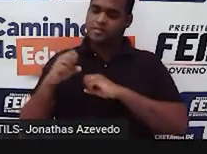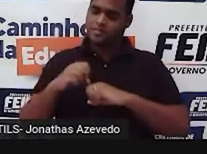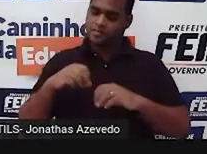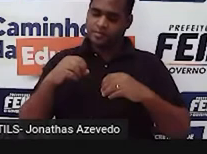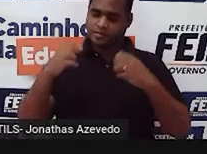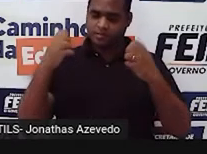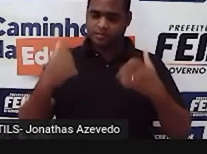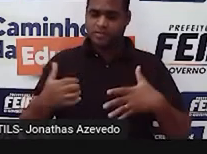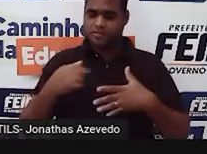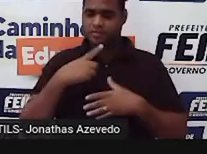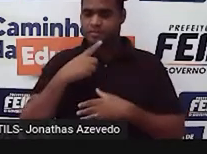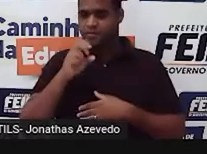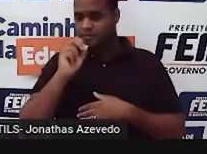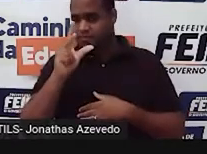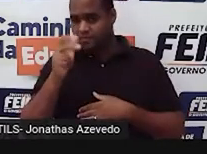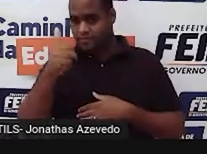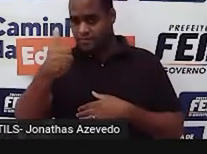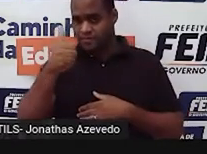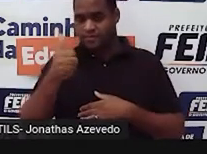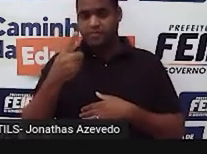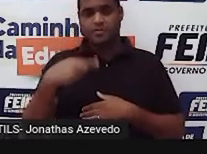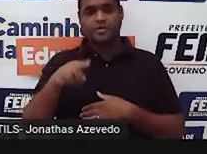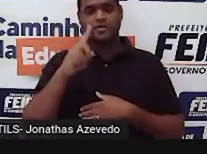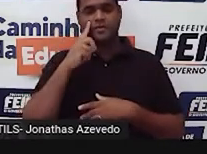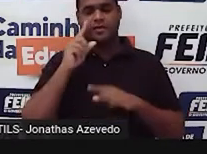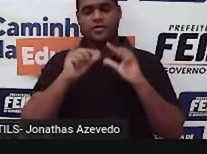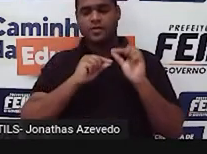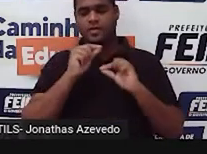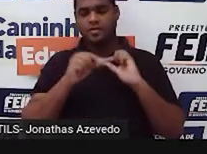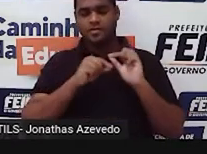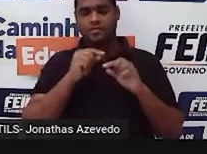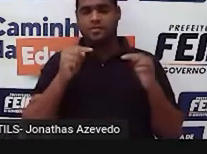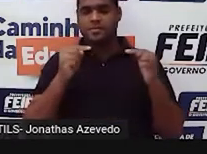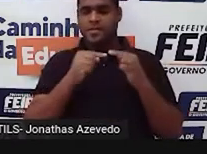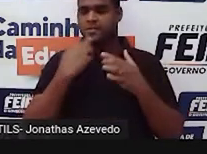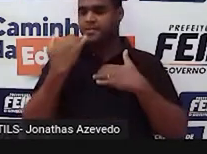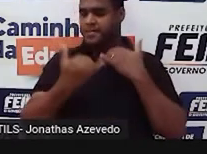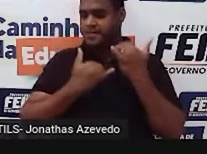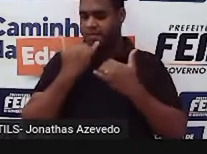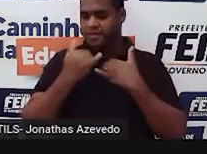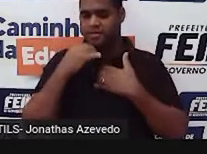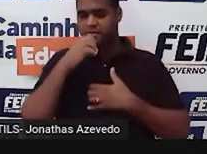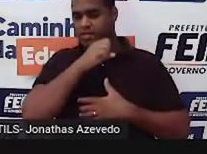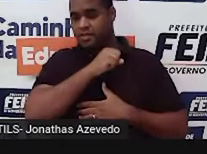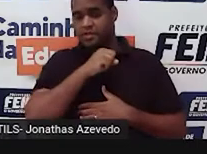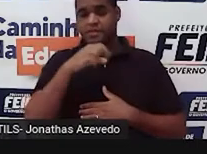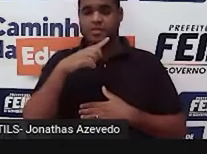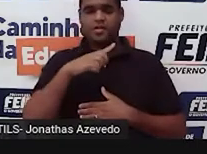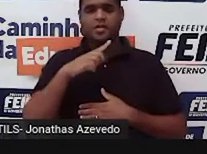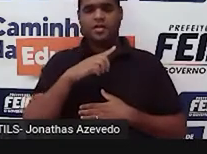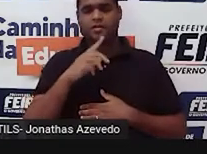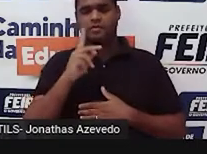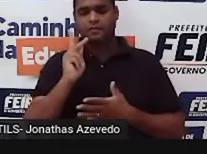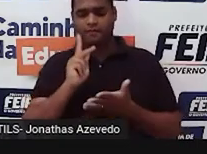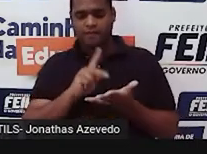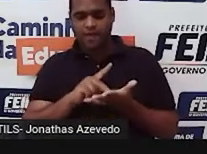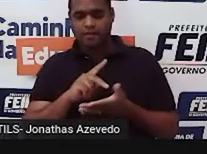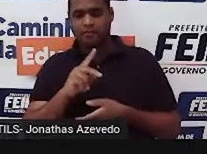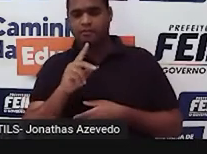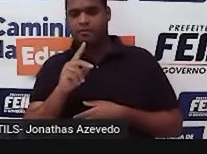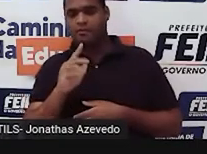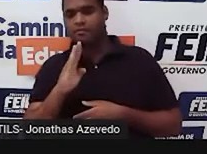passada, tá bom? E a gente vai fazer isso com uma brincadeirazinha rápida, tá? De verdadeiro ou